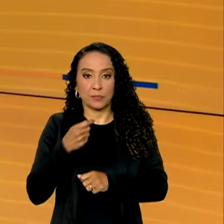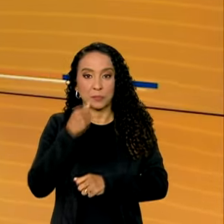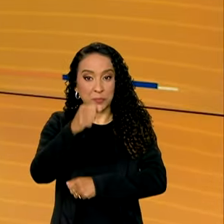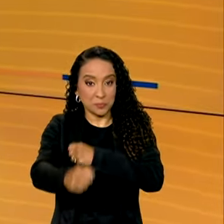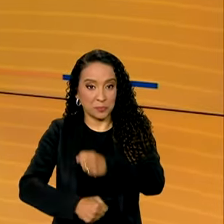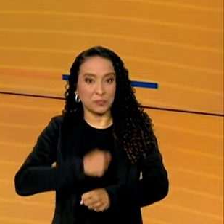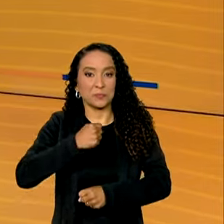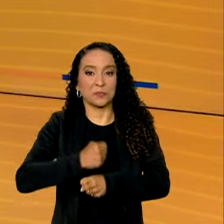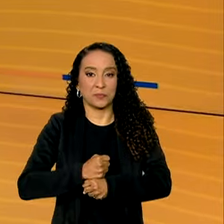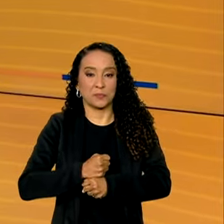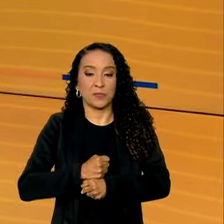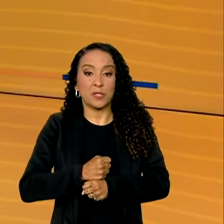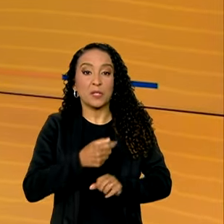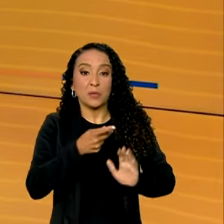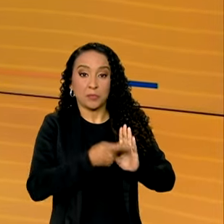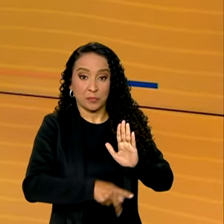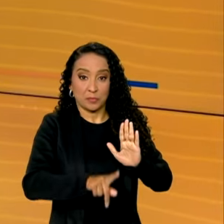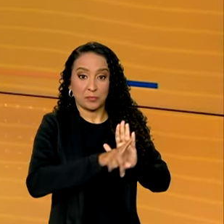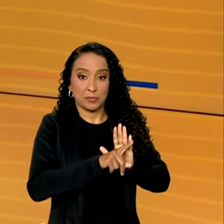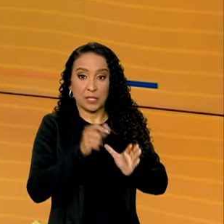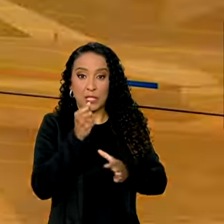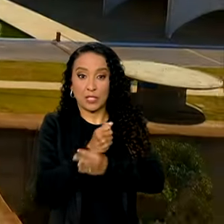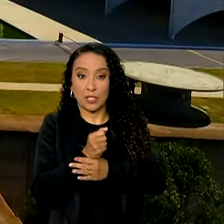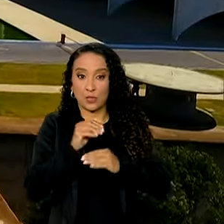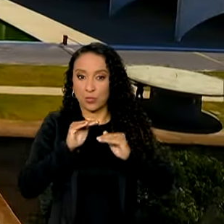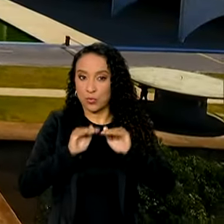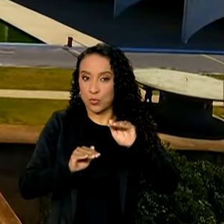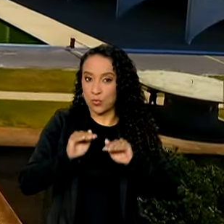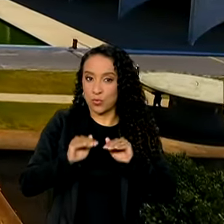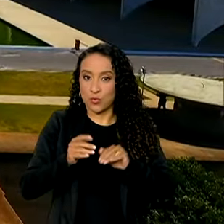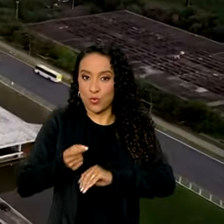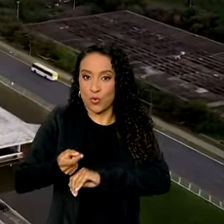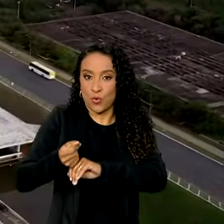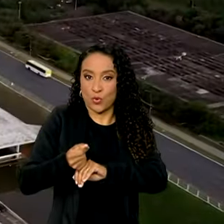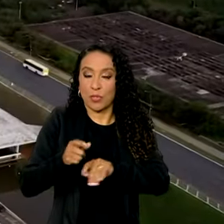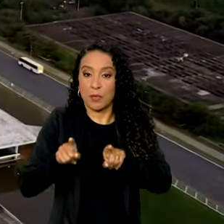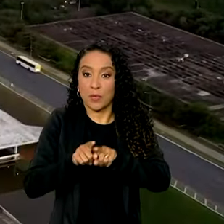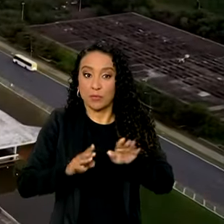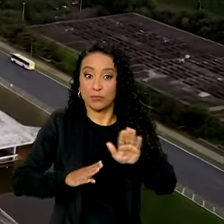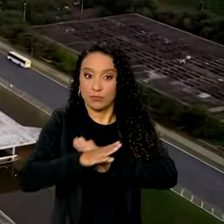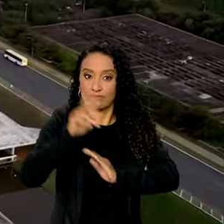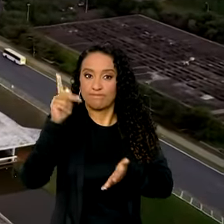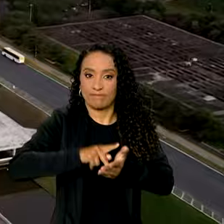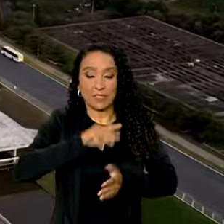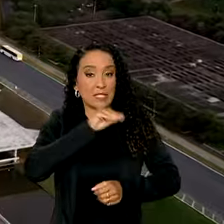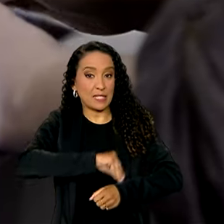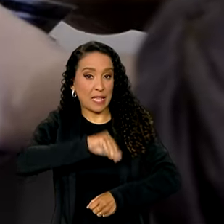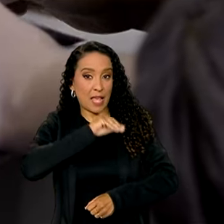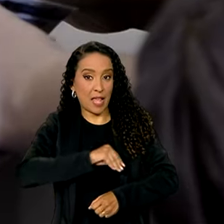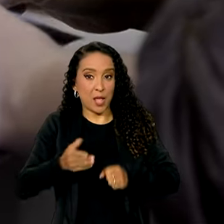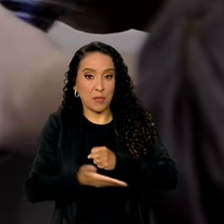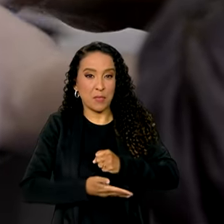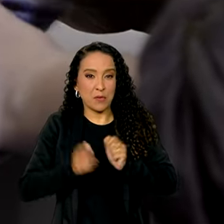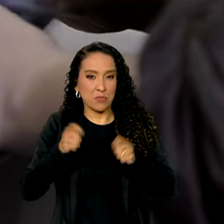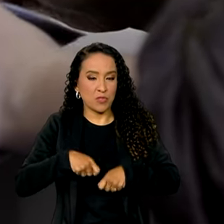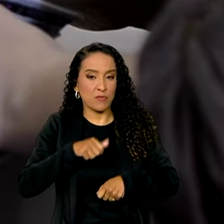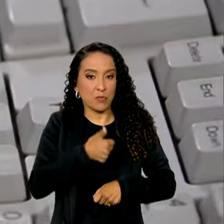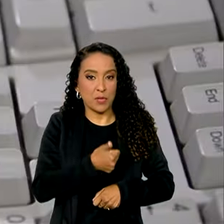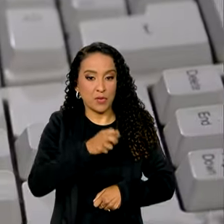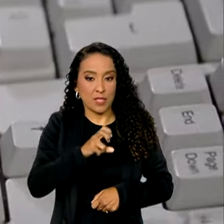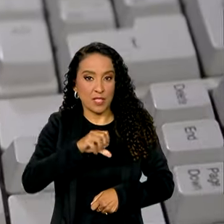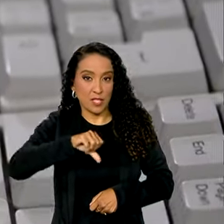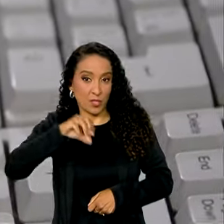Orçamento para o ano que vem. Projeto de lei garante equilíbrio fiscal e aumento real do salário mínimo que deve ser de R$